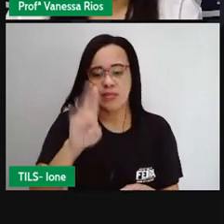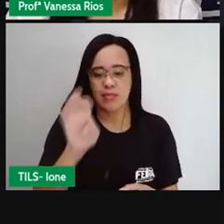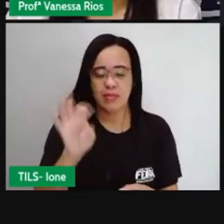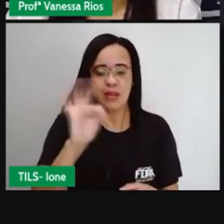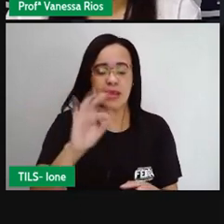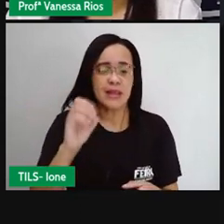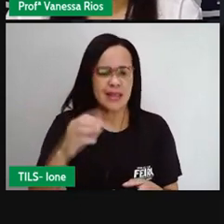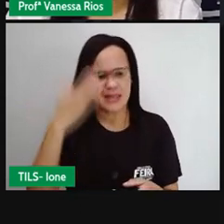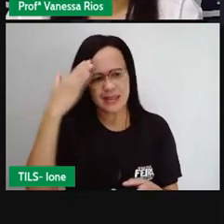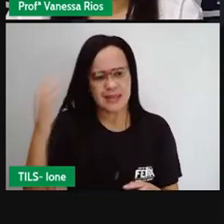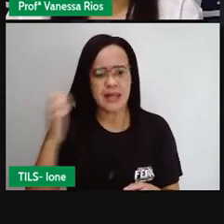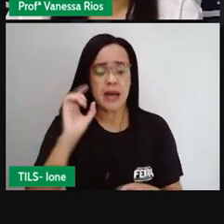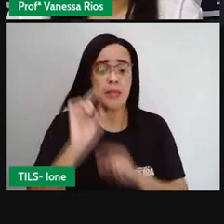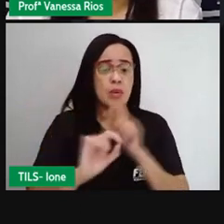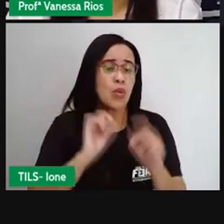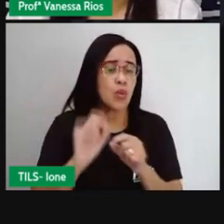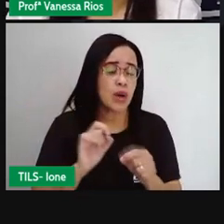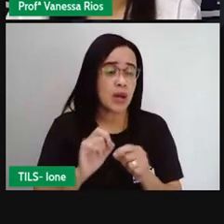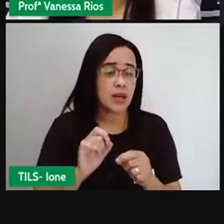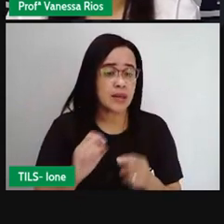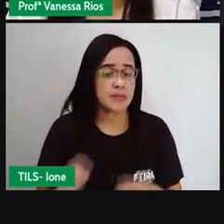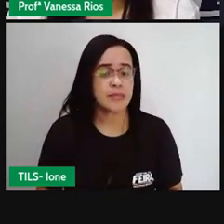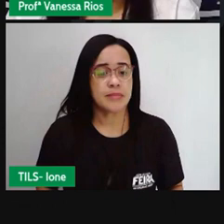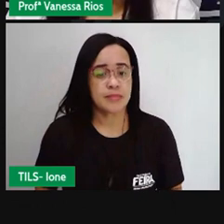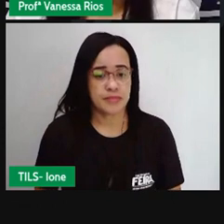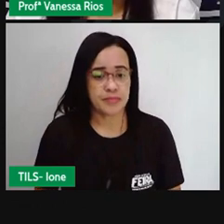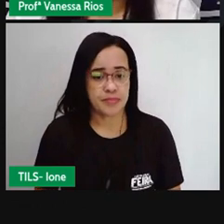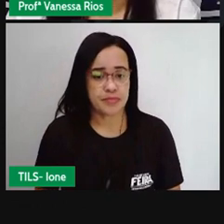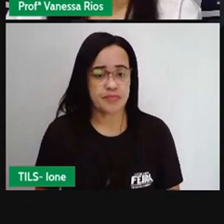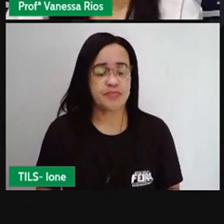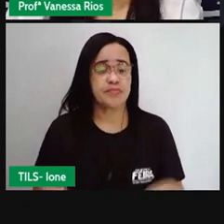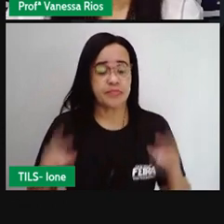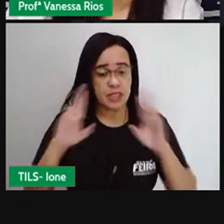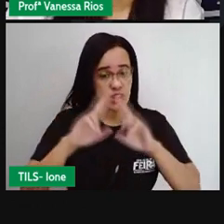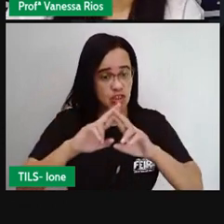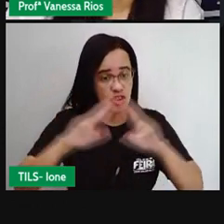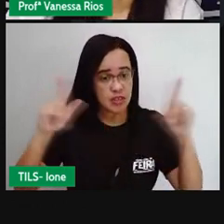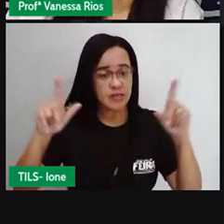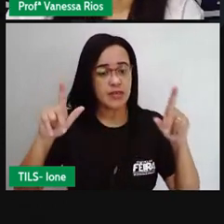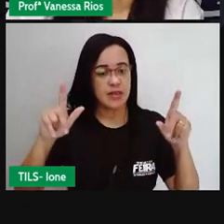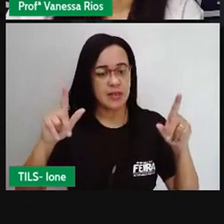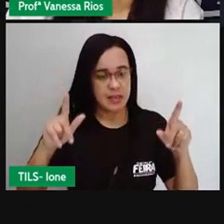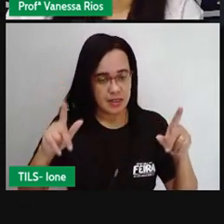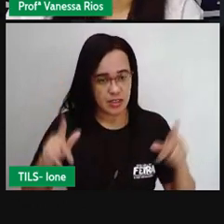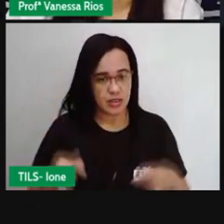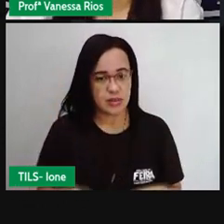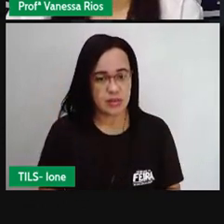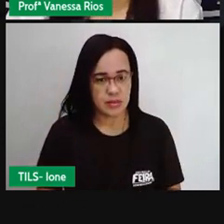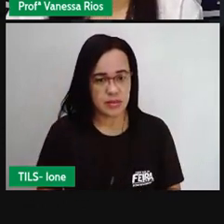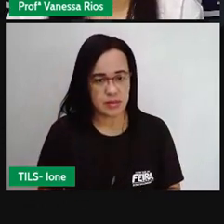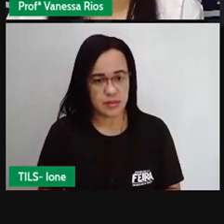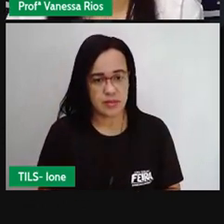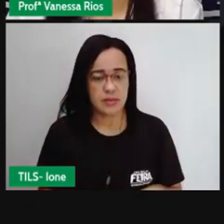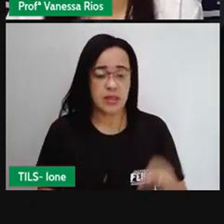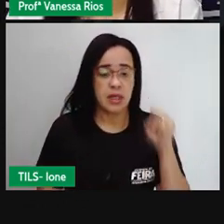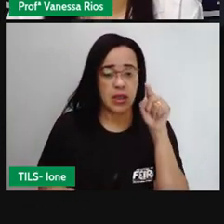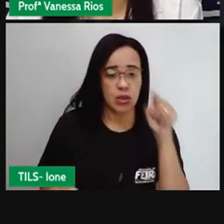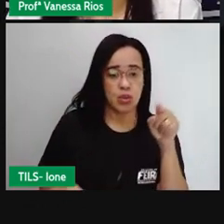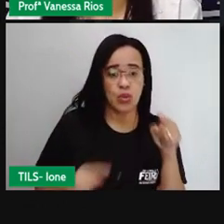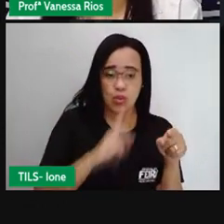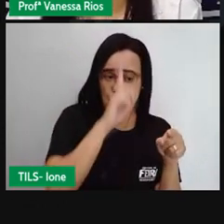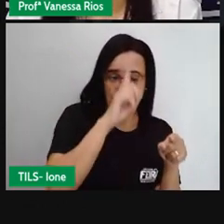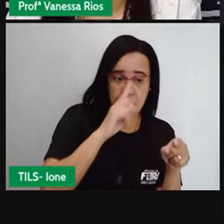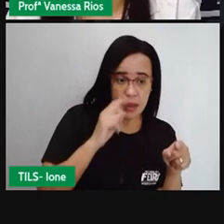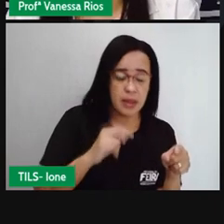que formam o ângulo, elas estão aí, ó, numa posição diferente da que forma o ângulo agudo e das três semirretas que